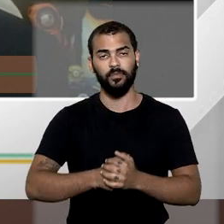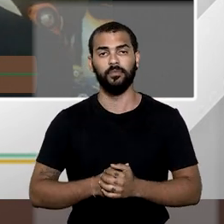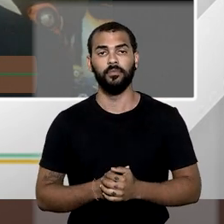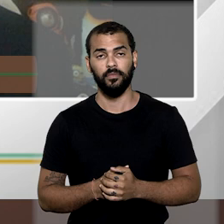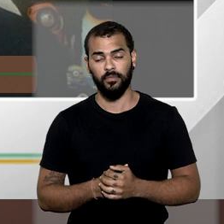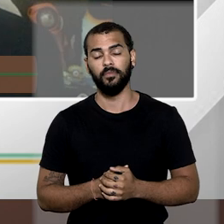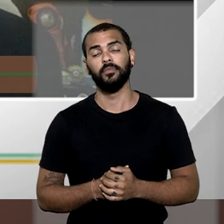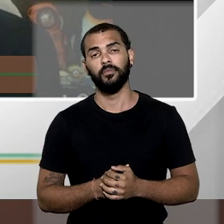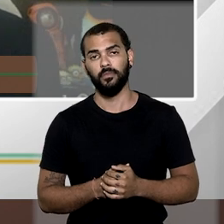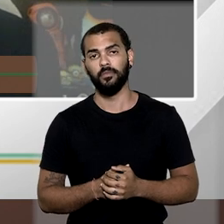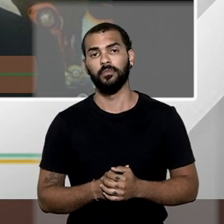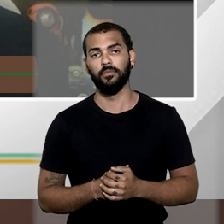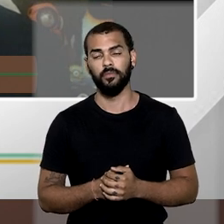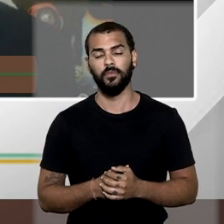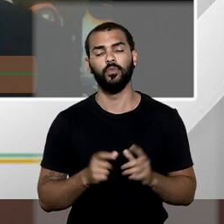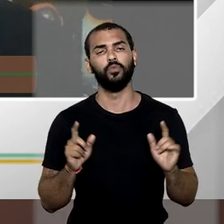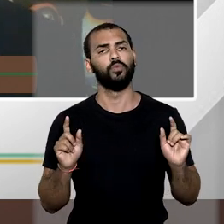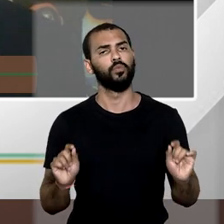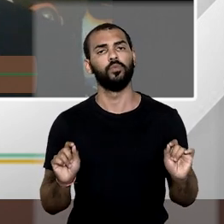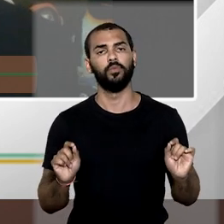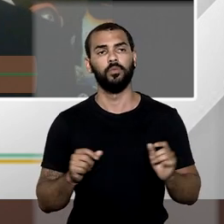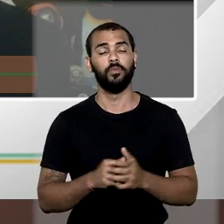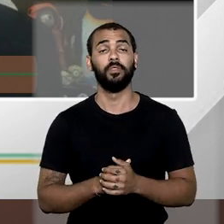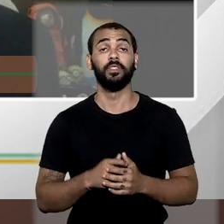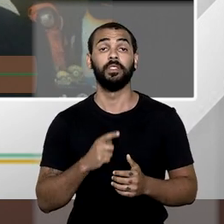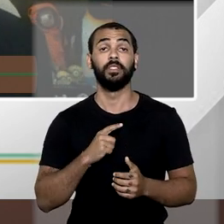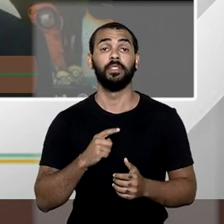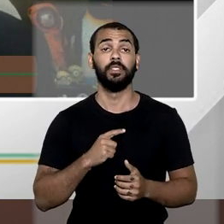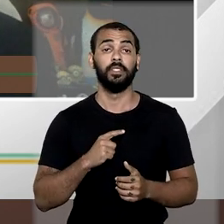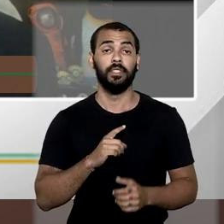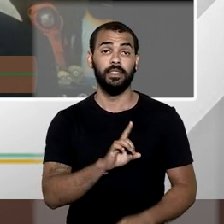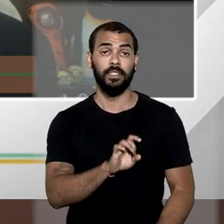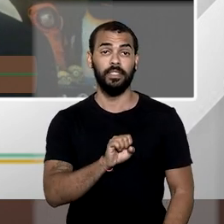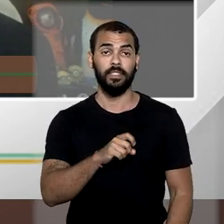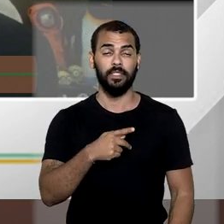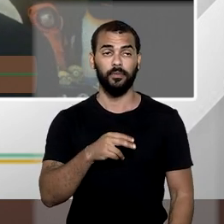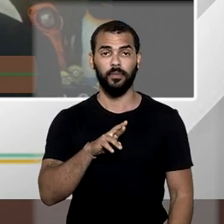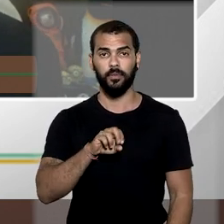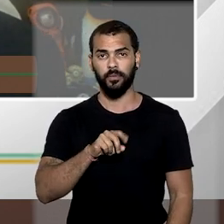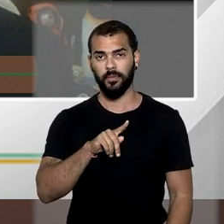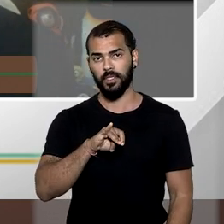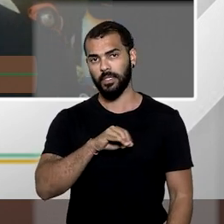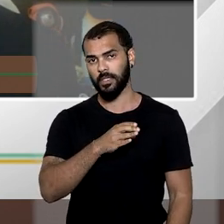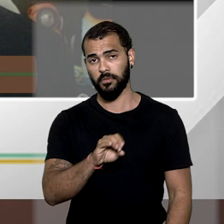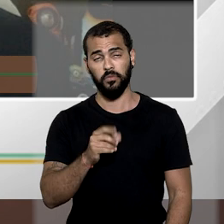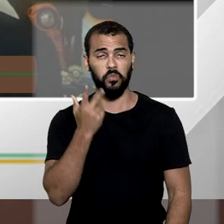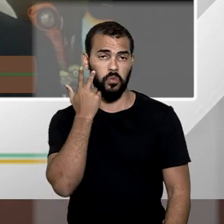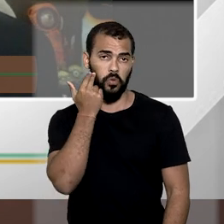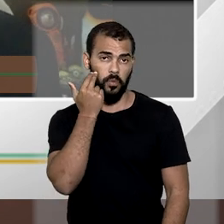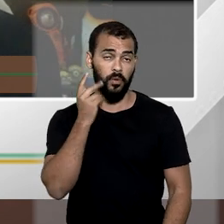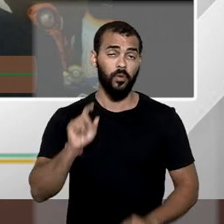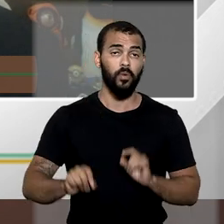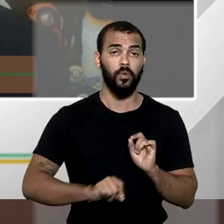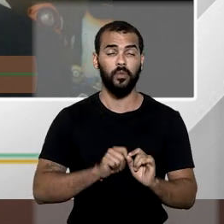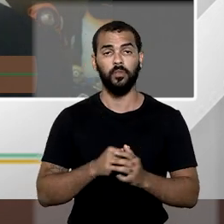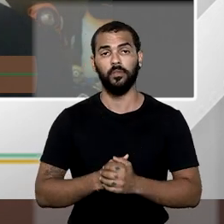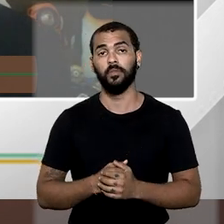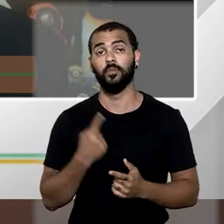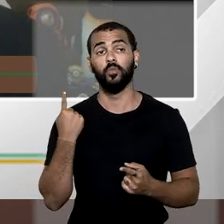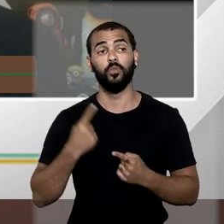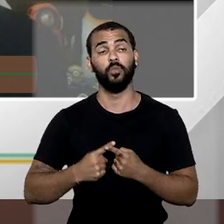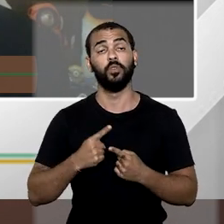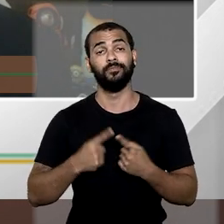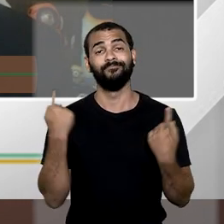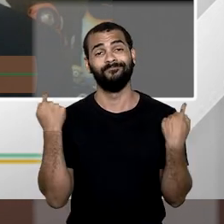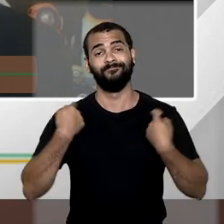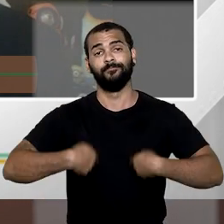também pela Samanta, da desapropriação regular, ou seja, aquela em que, por motivação